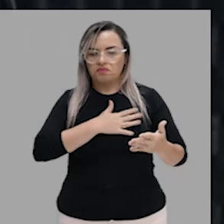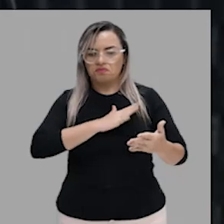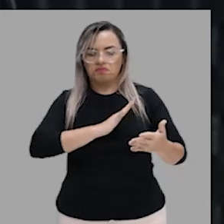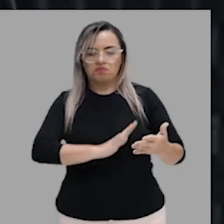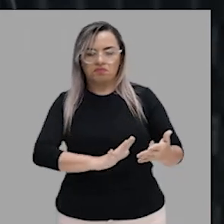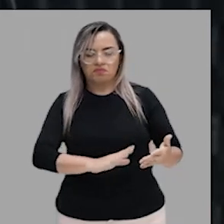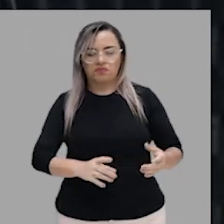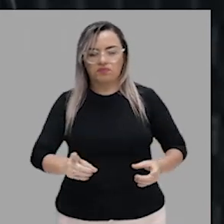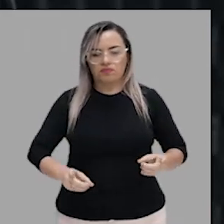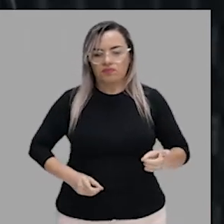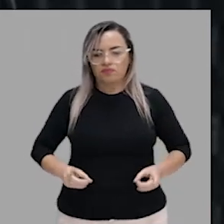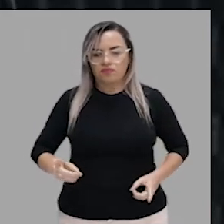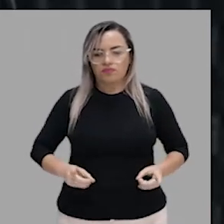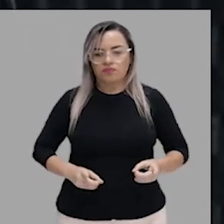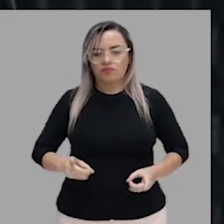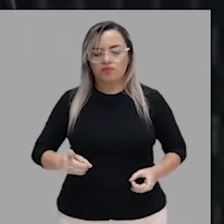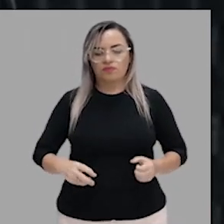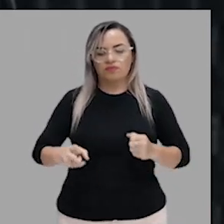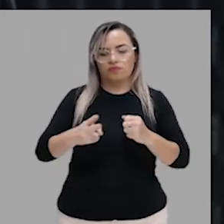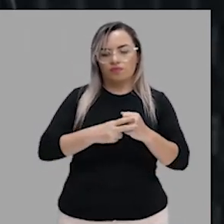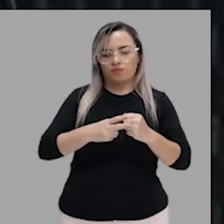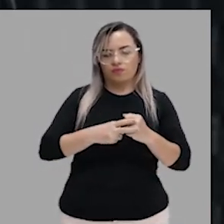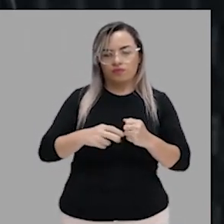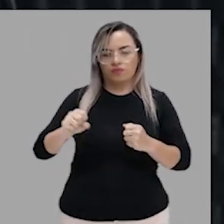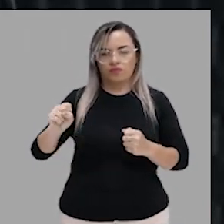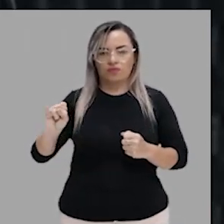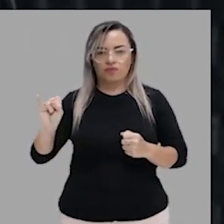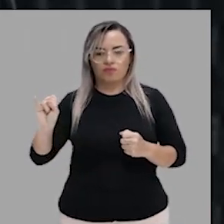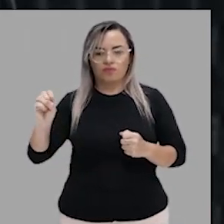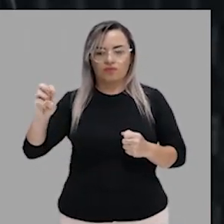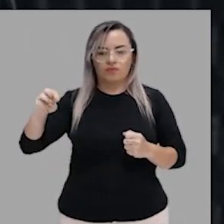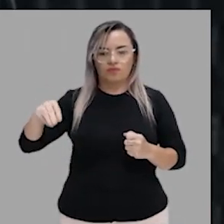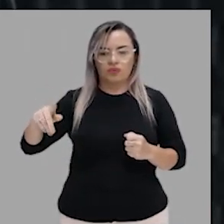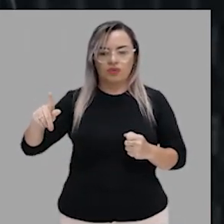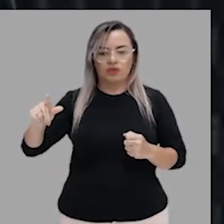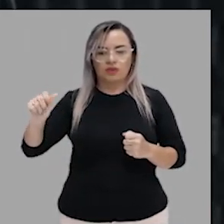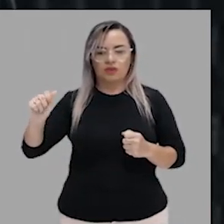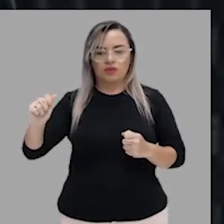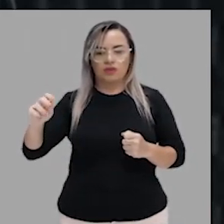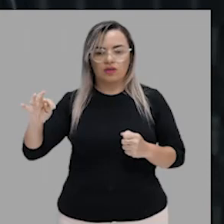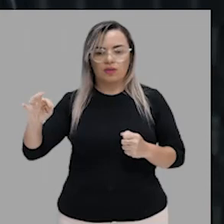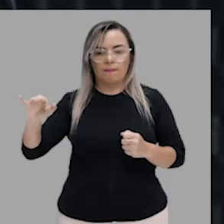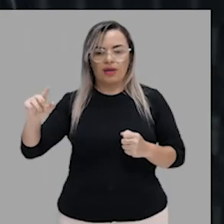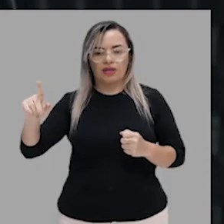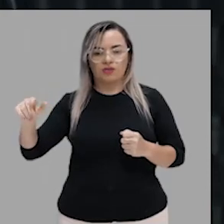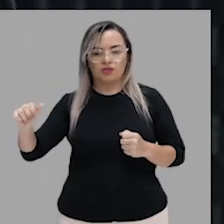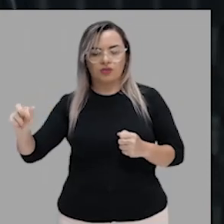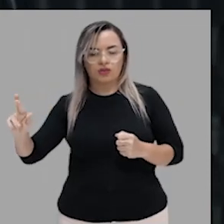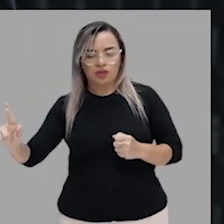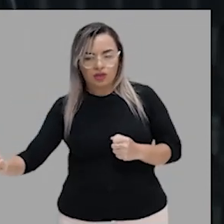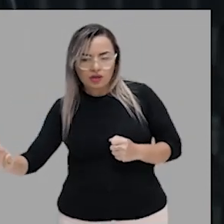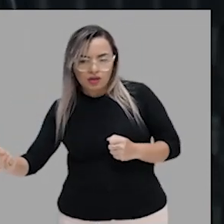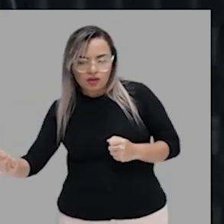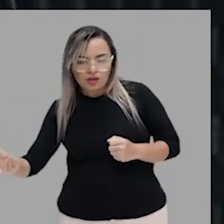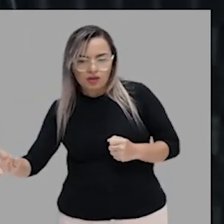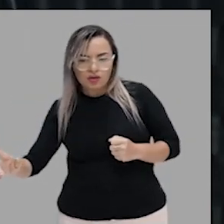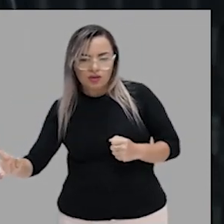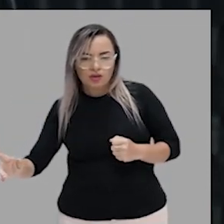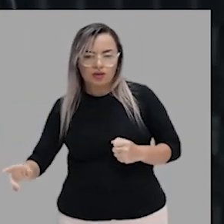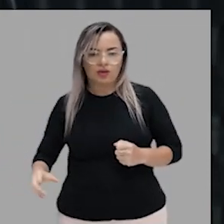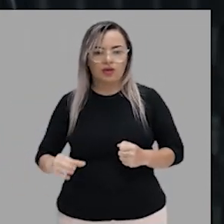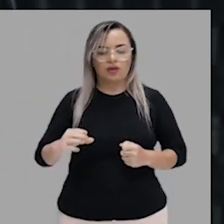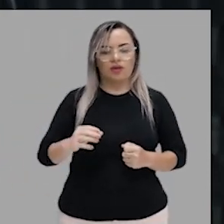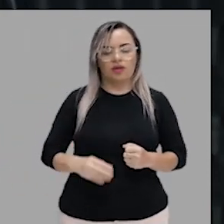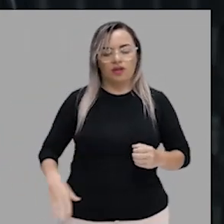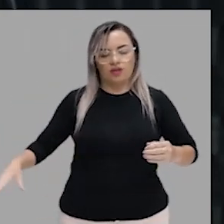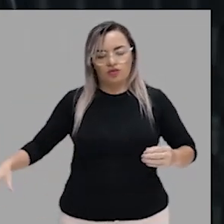O verbo simpatizar é seguido, é regido do complemento com. Porque quem não simpatiza, não simpatiza com.